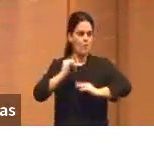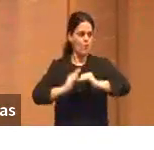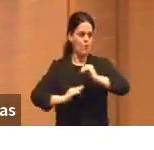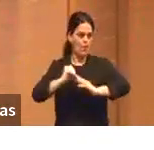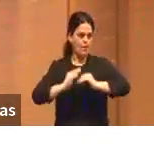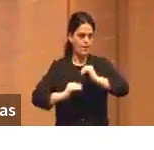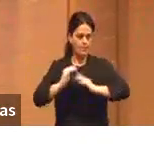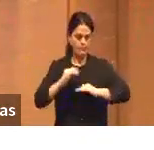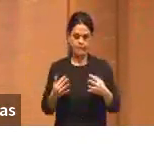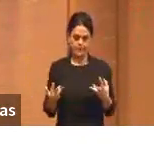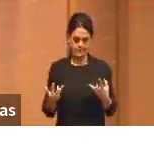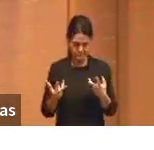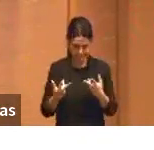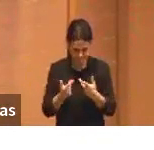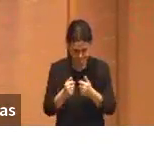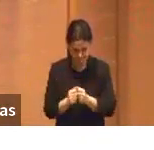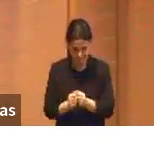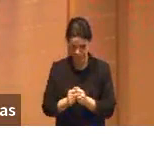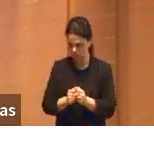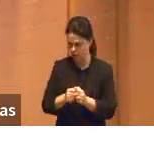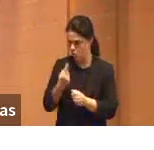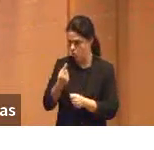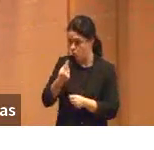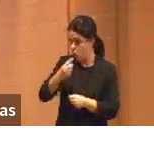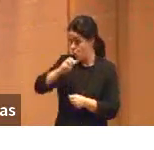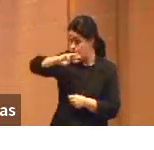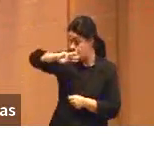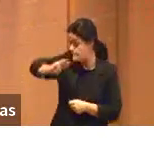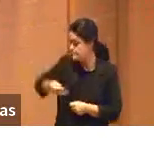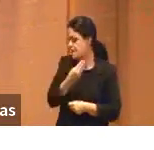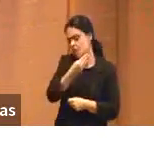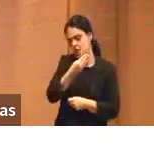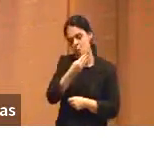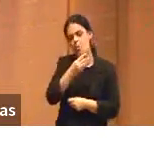que hoje temos 600 mil. você me falou de um milhão. Um milhão,